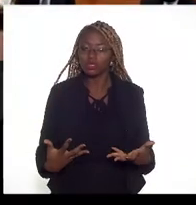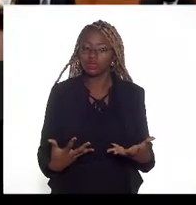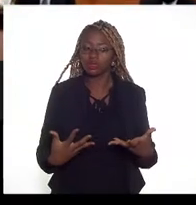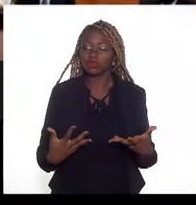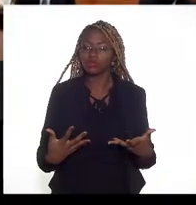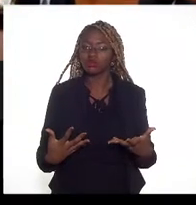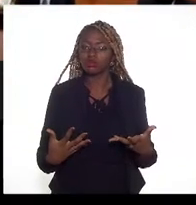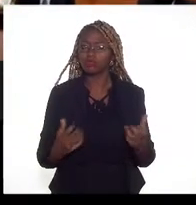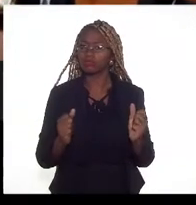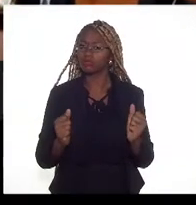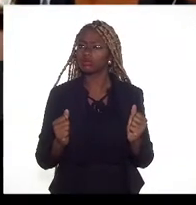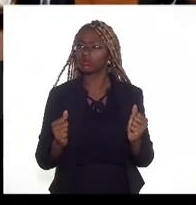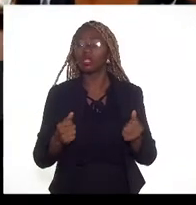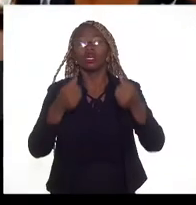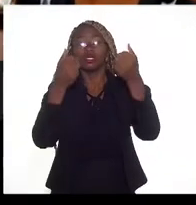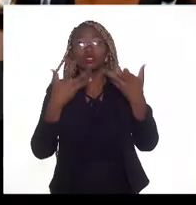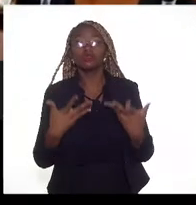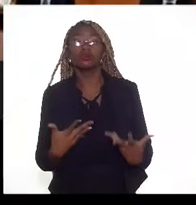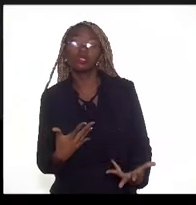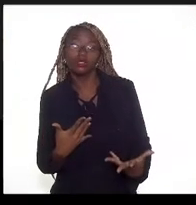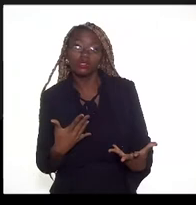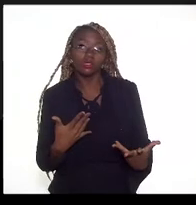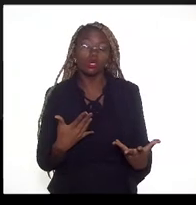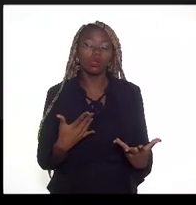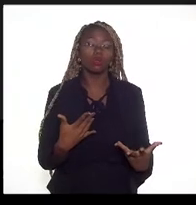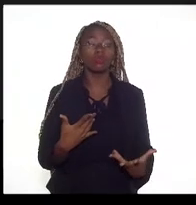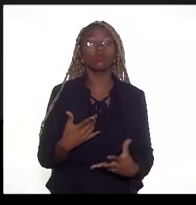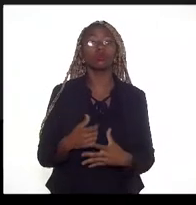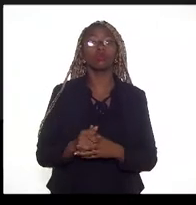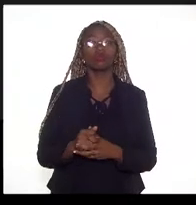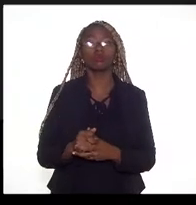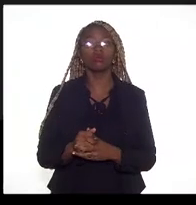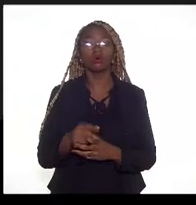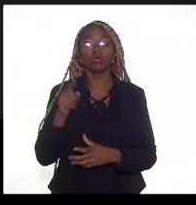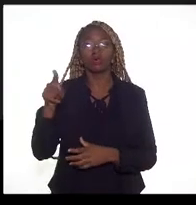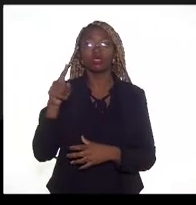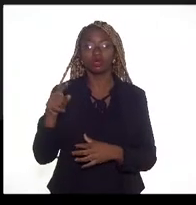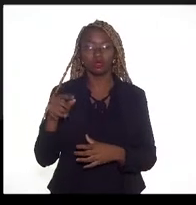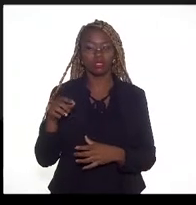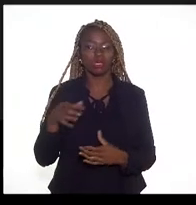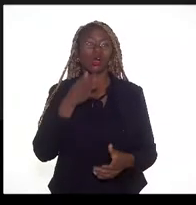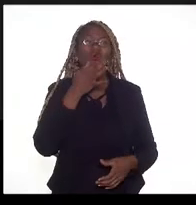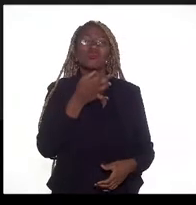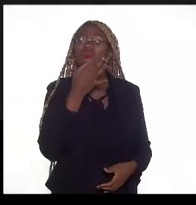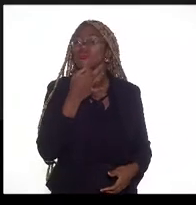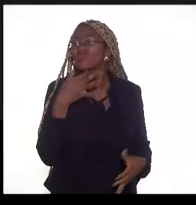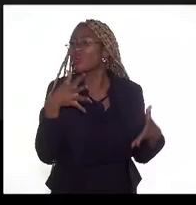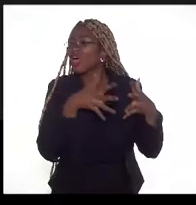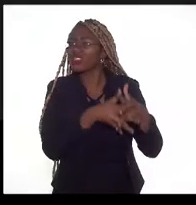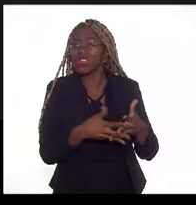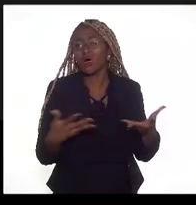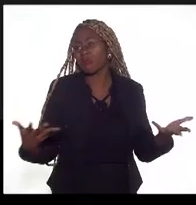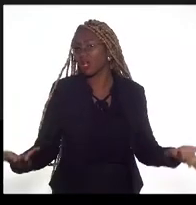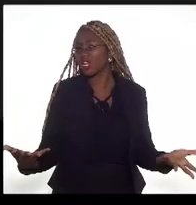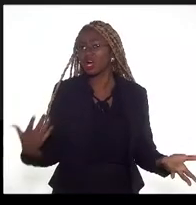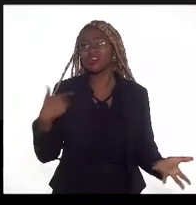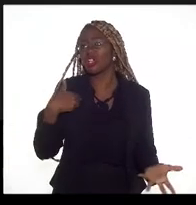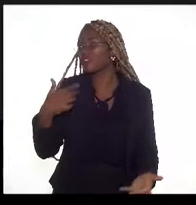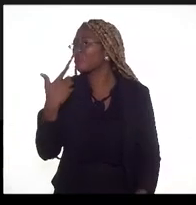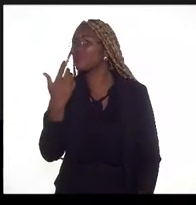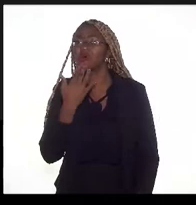volume de rejeição do público? Tem alguém com o microfone aberto? Eu não vou ficar